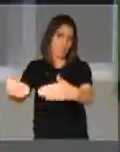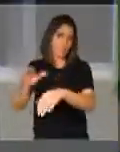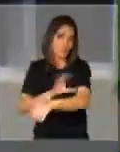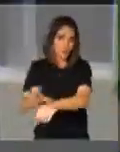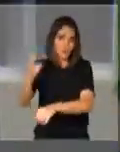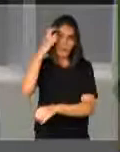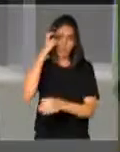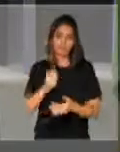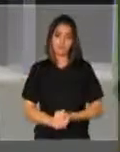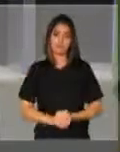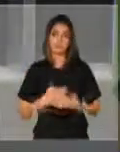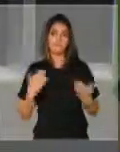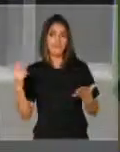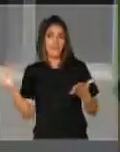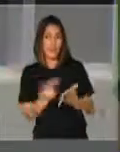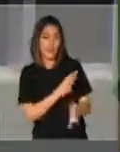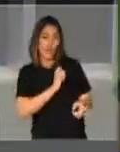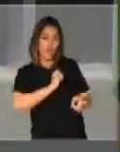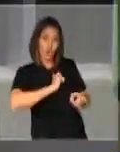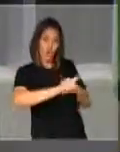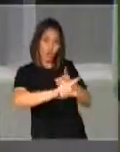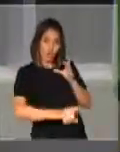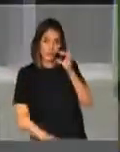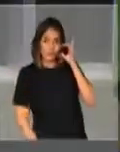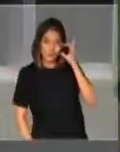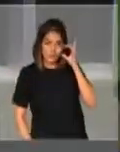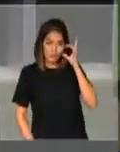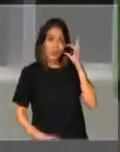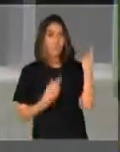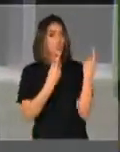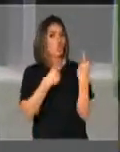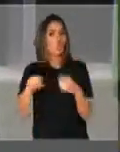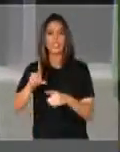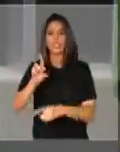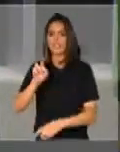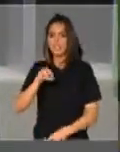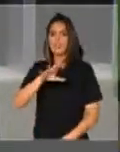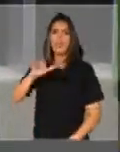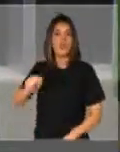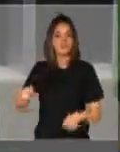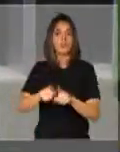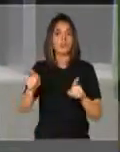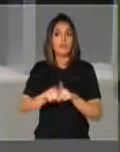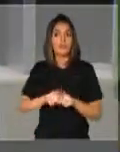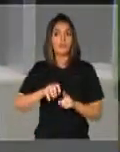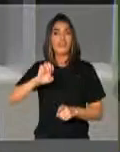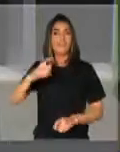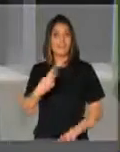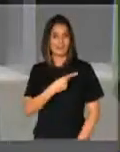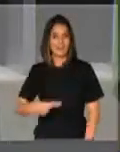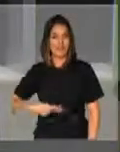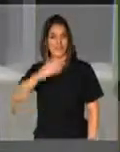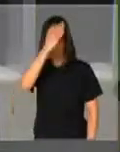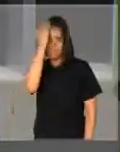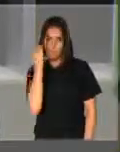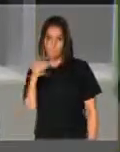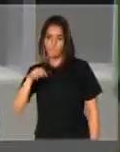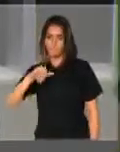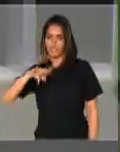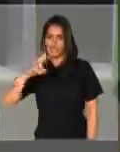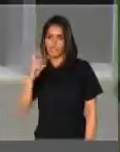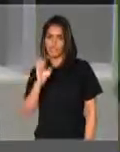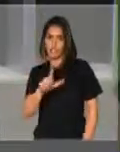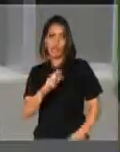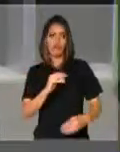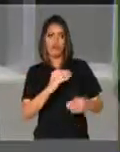Com o golpe contra a democracia brasileira, a cultura foi extinta pelo ex-presidente Michel Temer. E com a